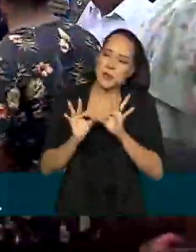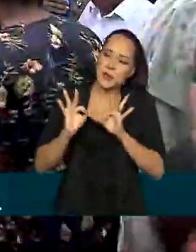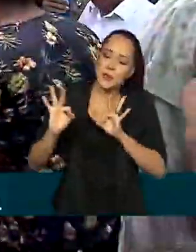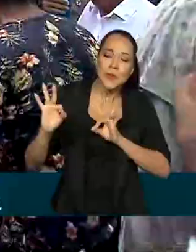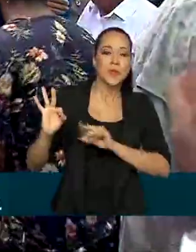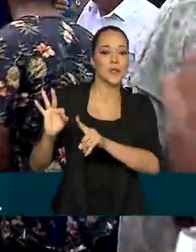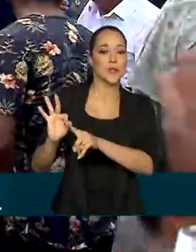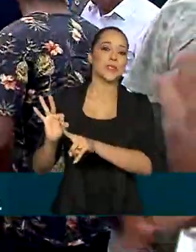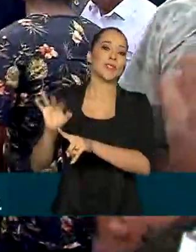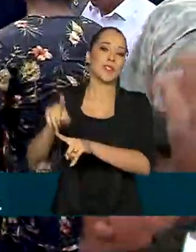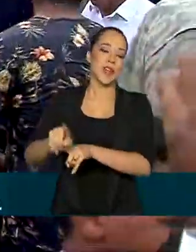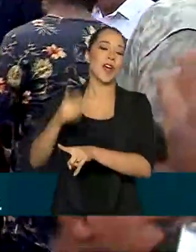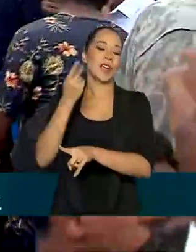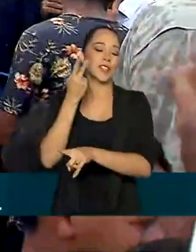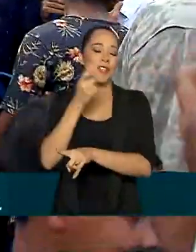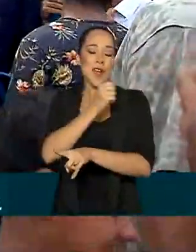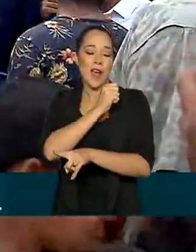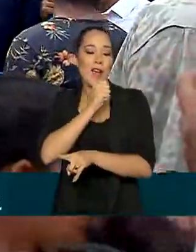Alagoas.